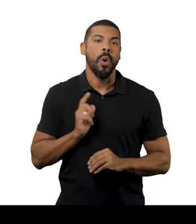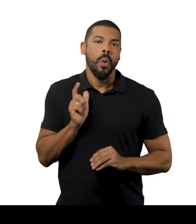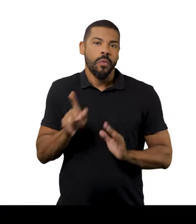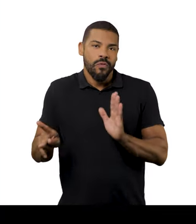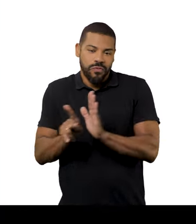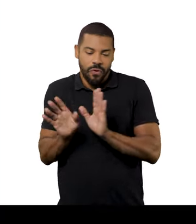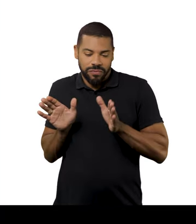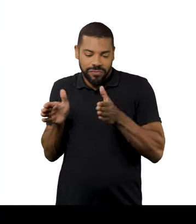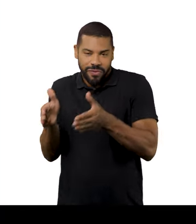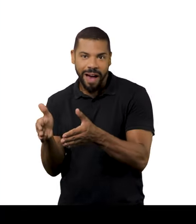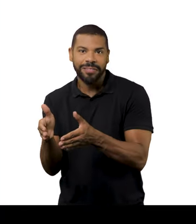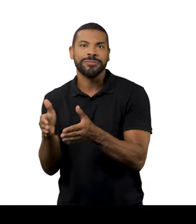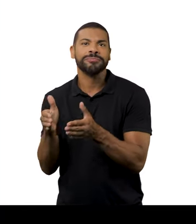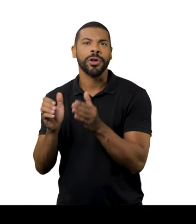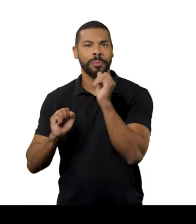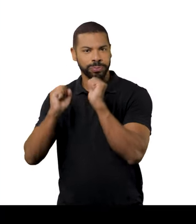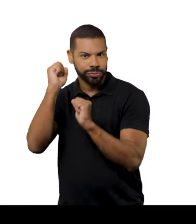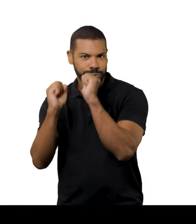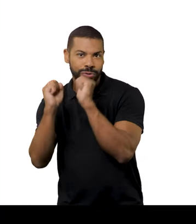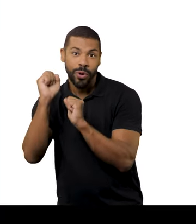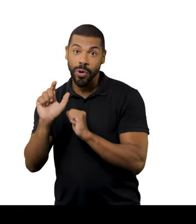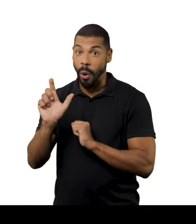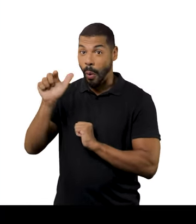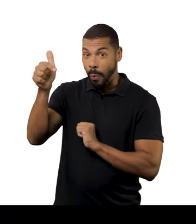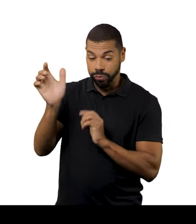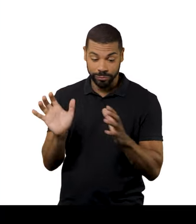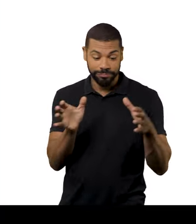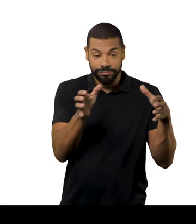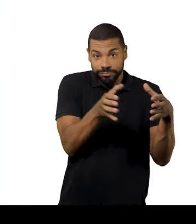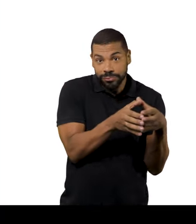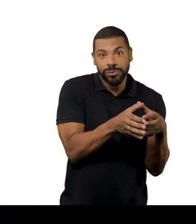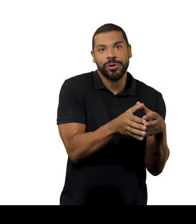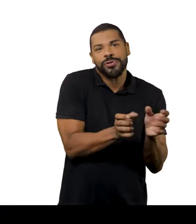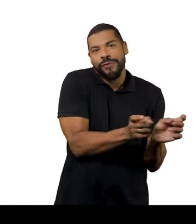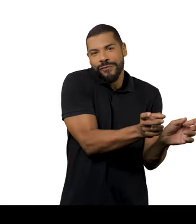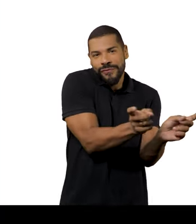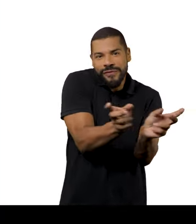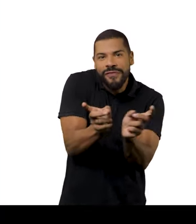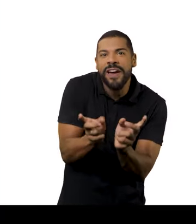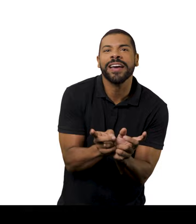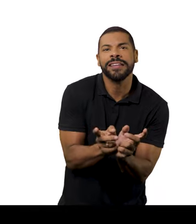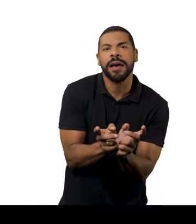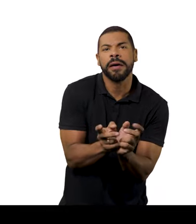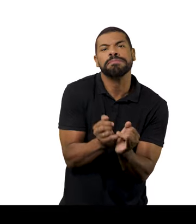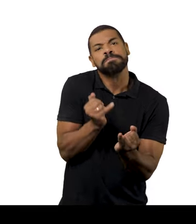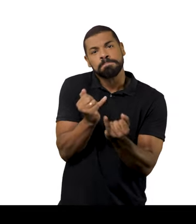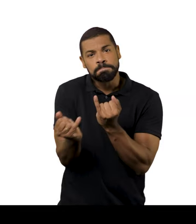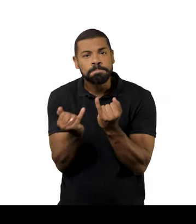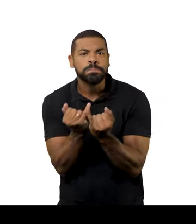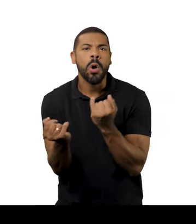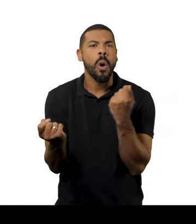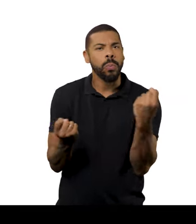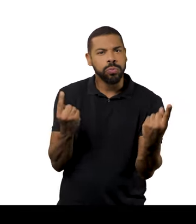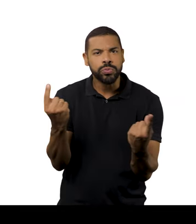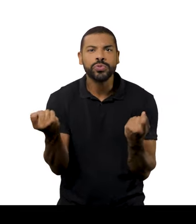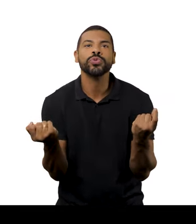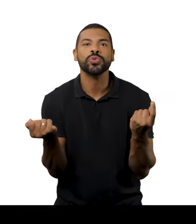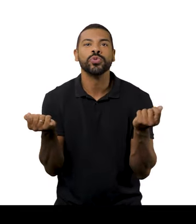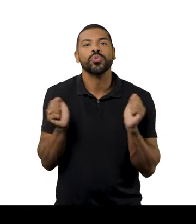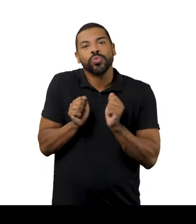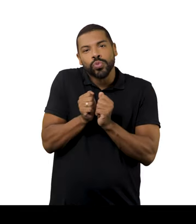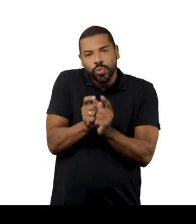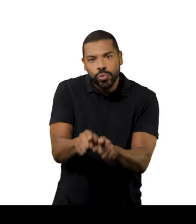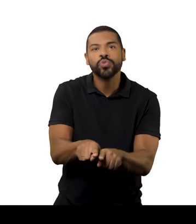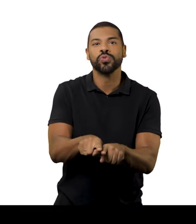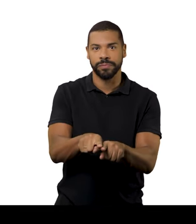um é indústria química, o outro é de varejo, mas é uma coisa semelhante de